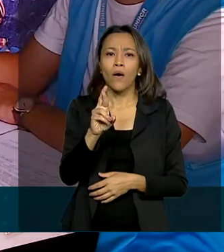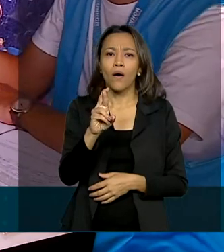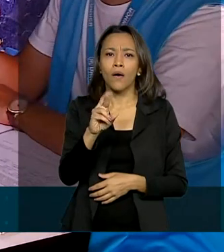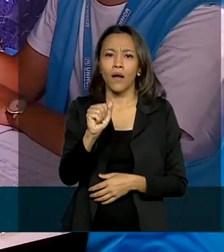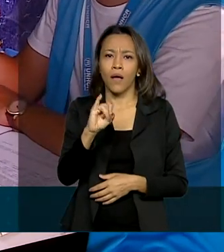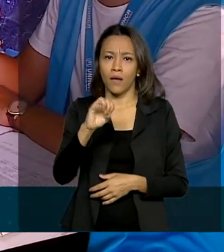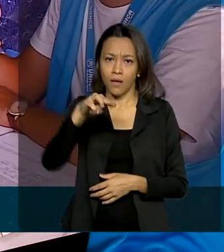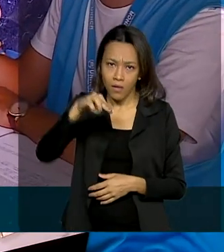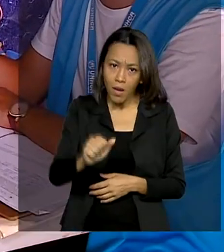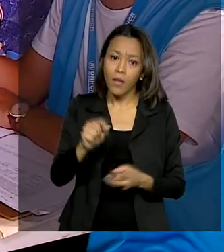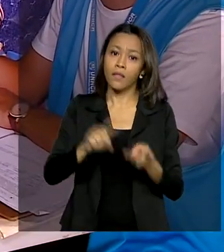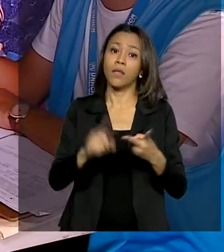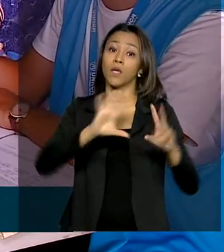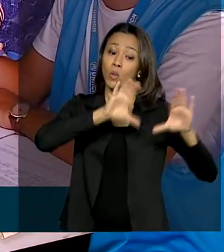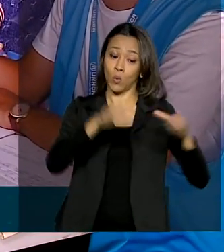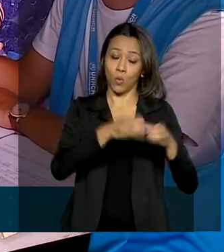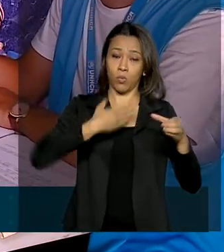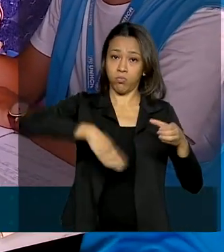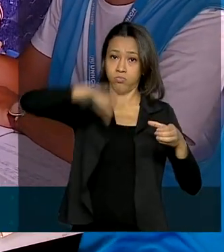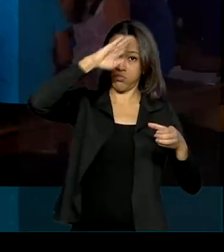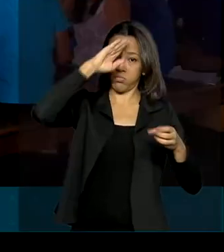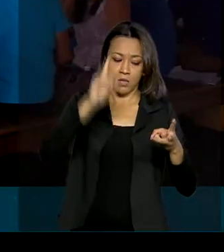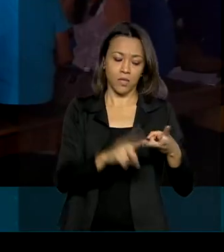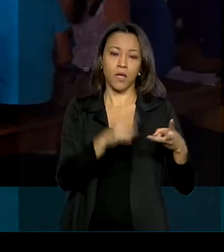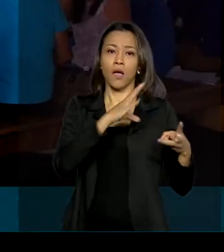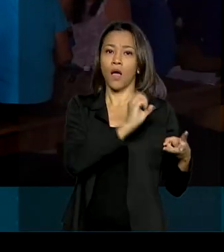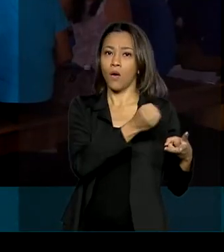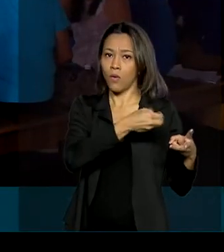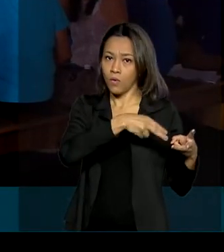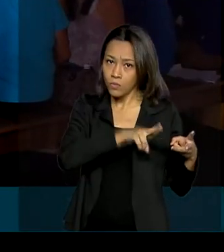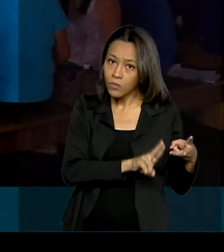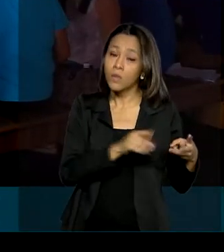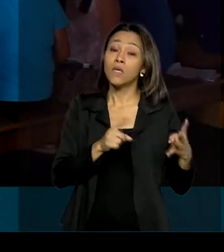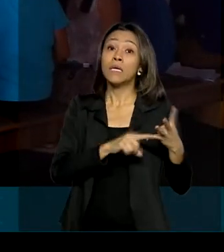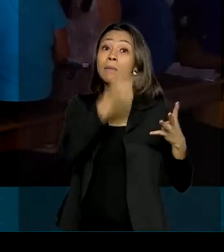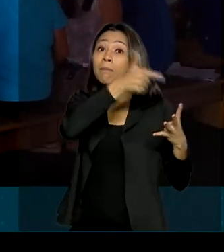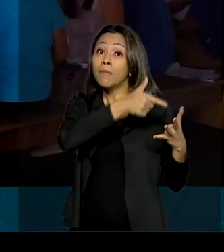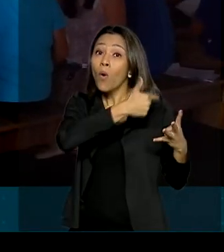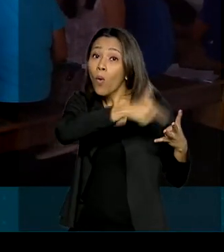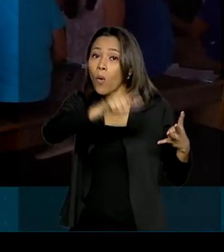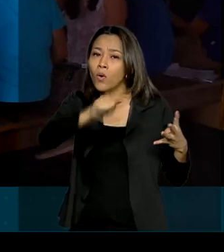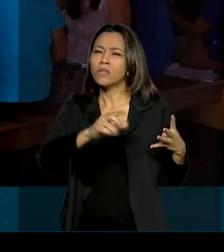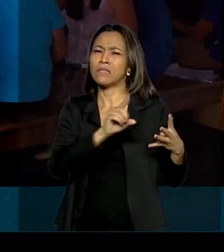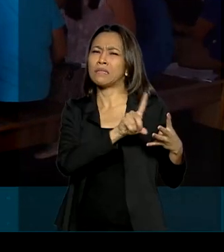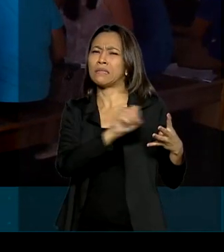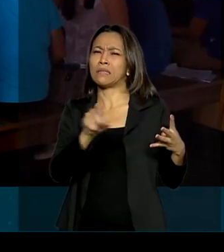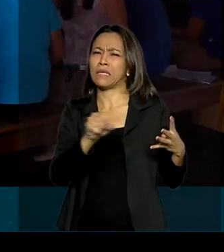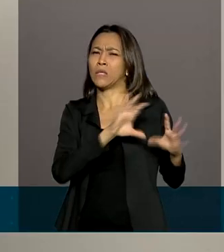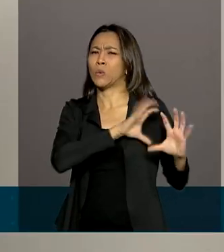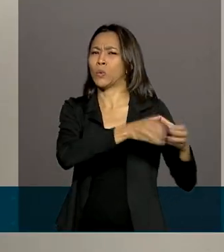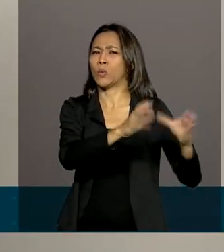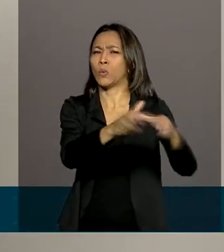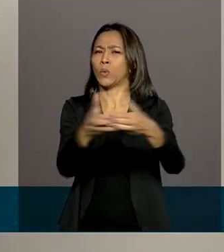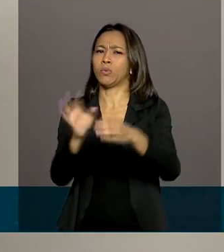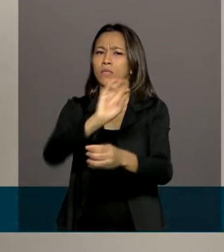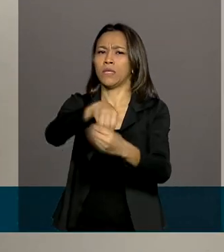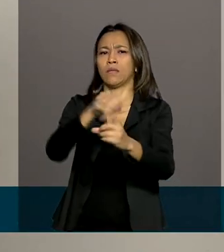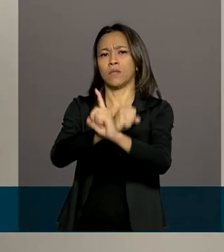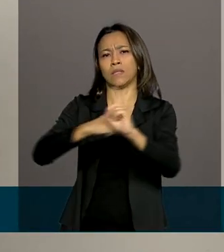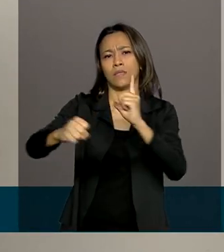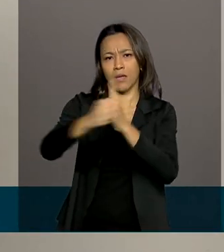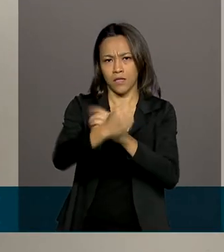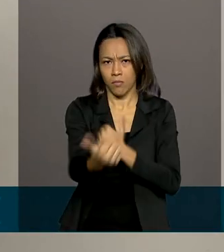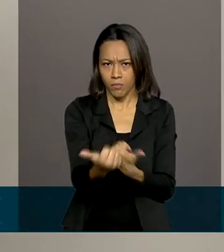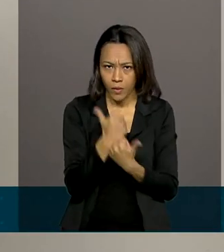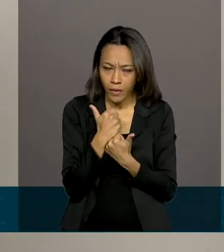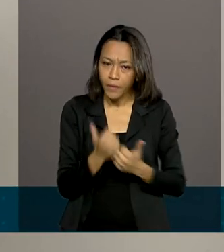de agências da Organização das Nações Unidas e de mais de 100 entidades da sociedade civil. Foi a melhor